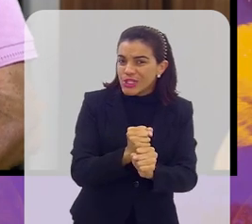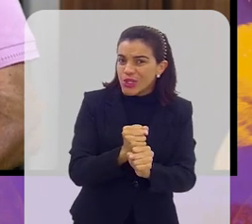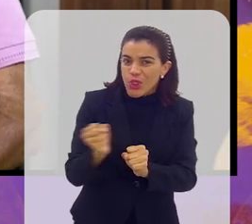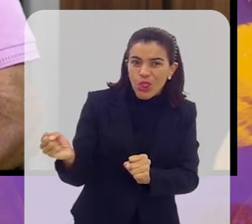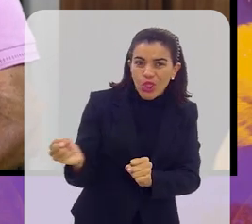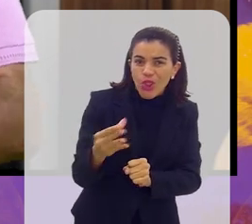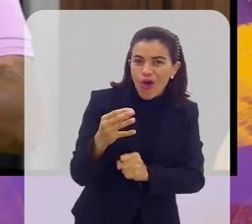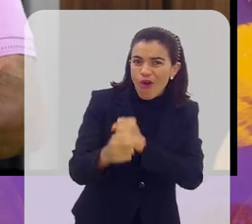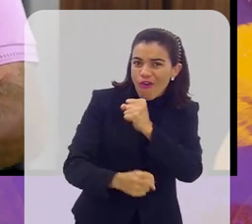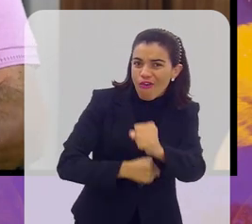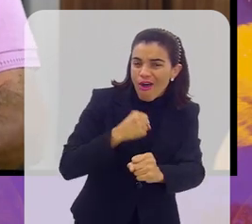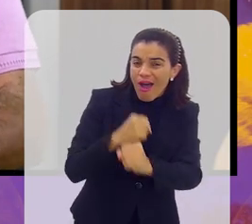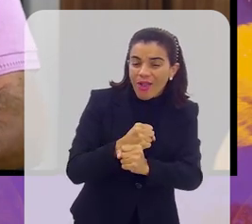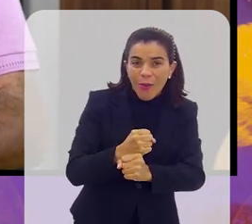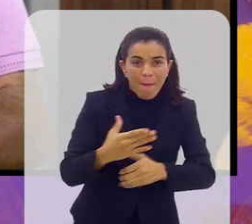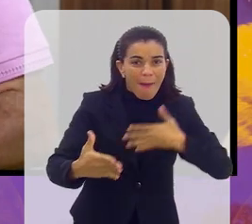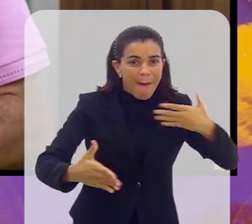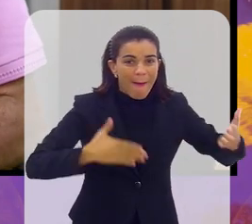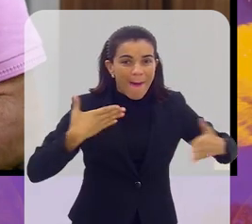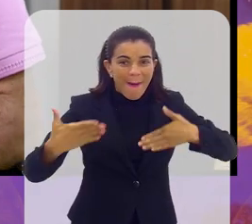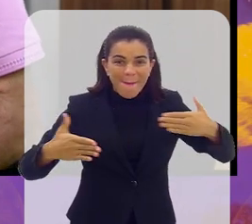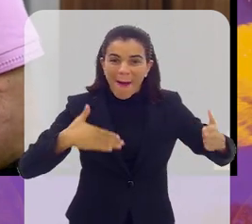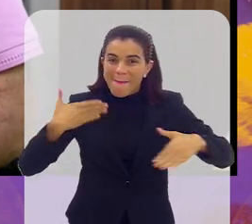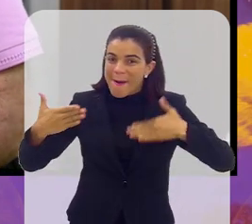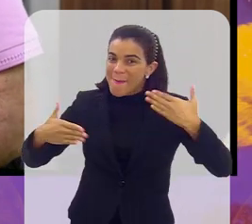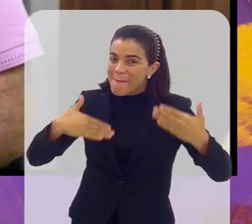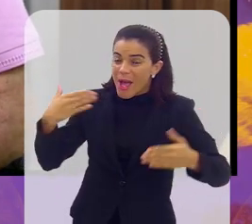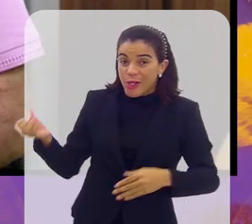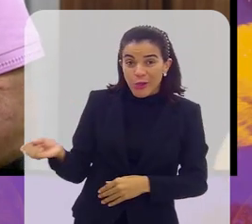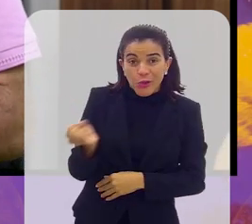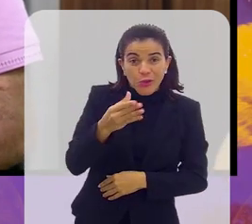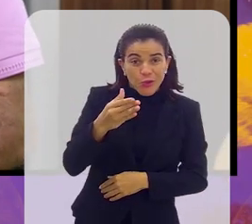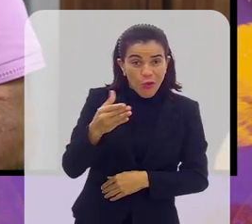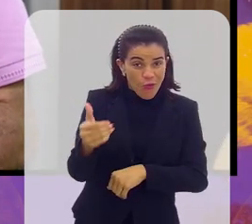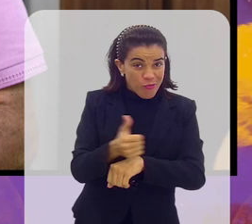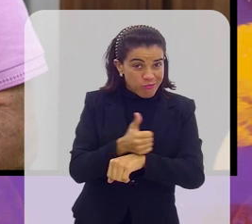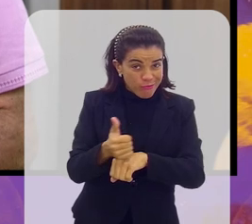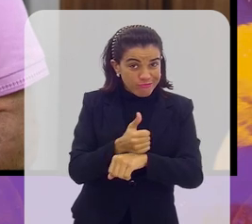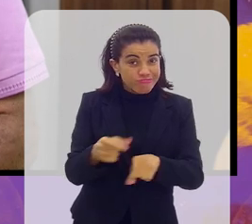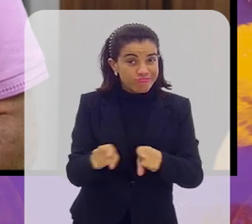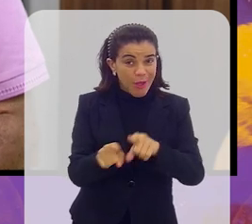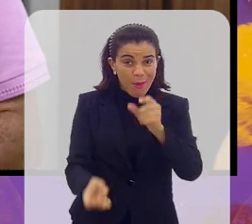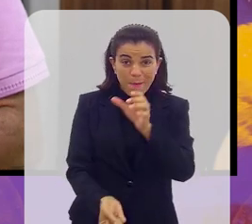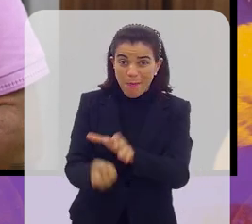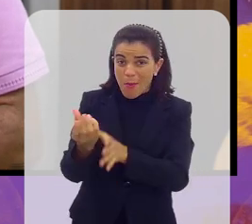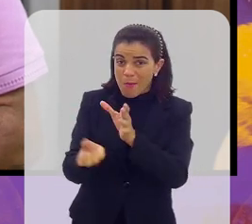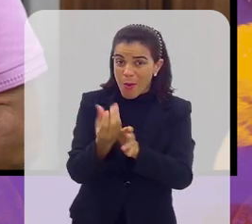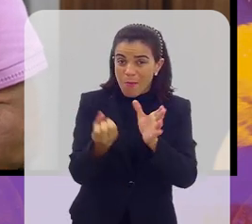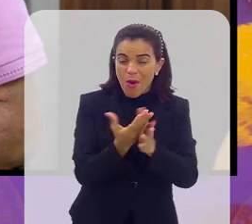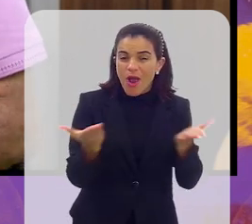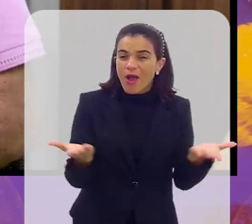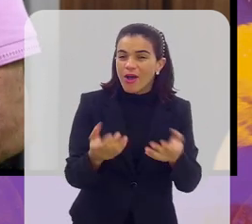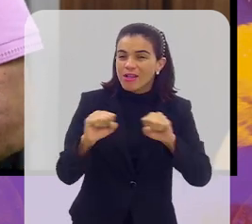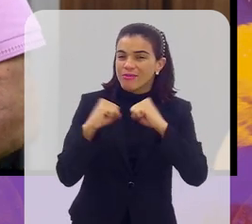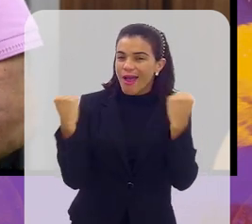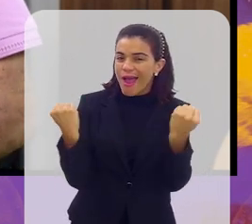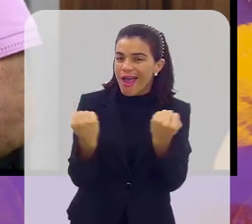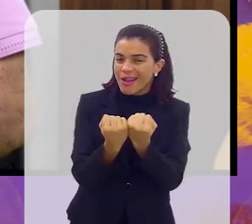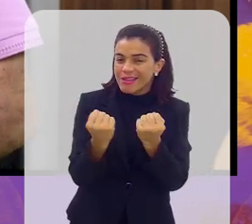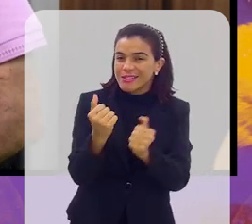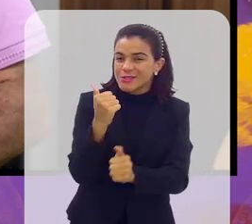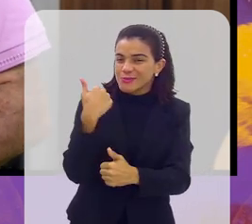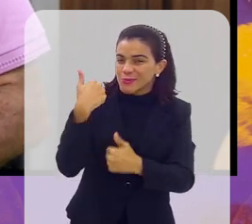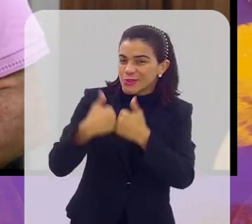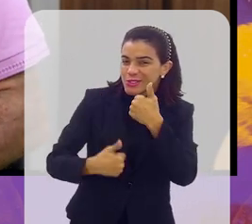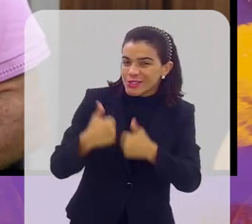empolgação e surgem craques. Desta competição, para conversar com a gente aqui no Arena Esportiva da TV